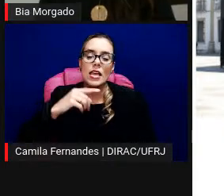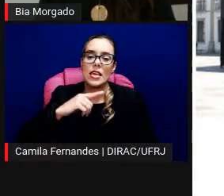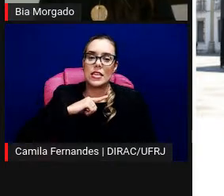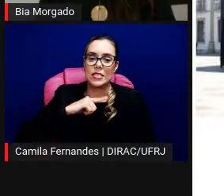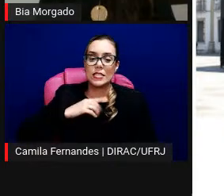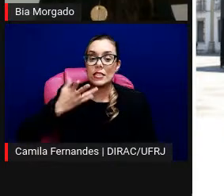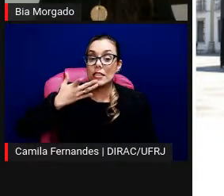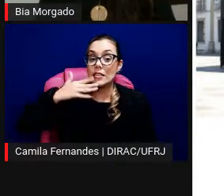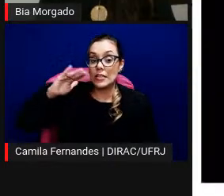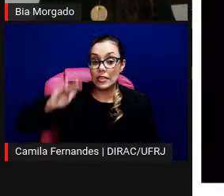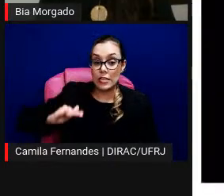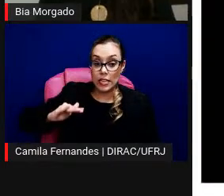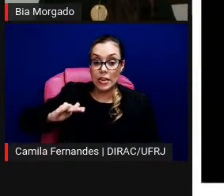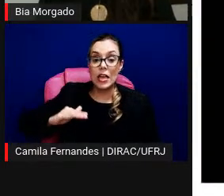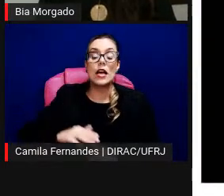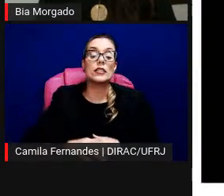eu vou